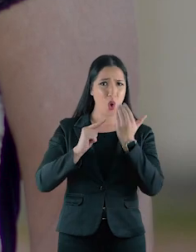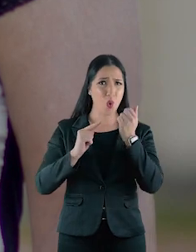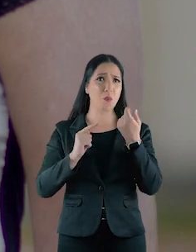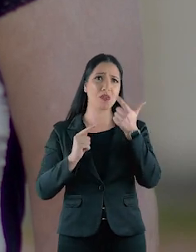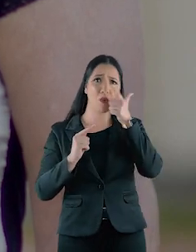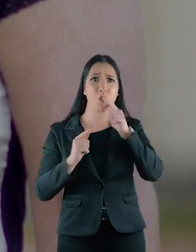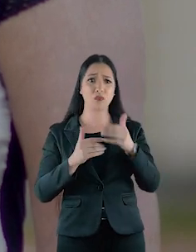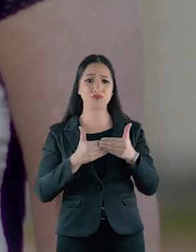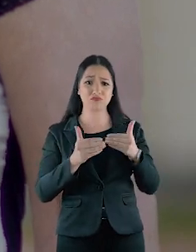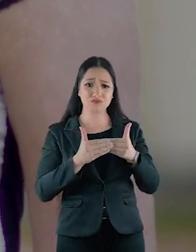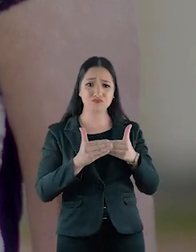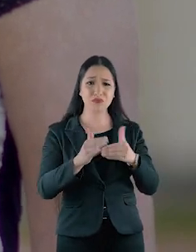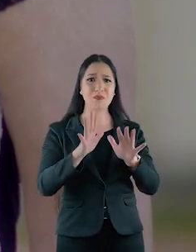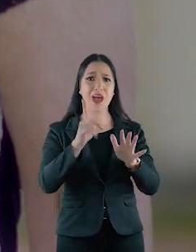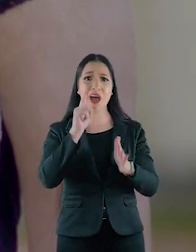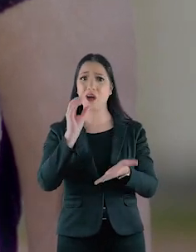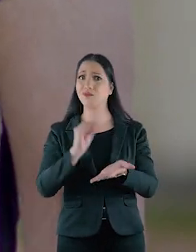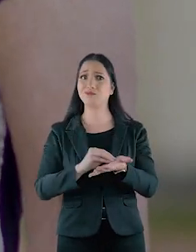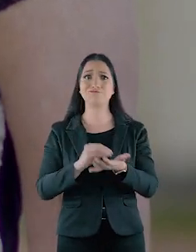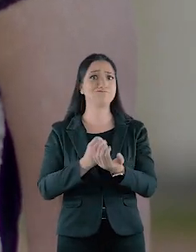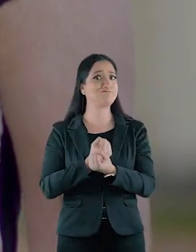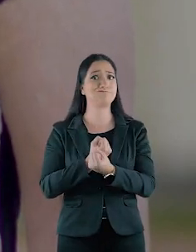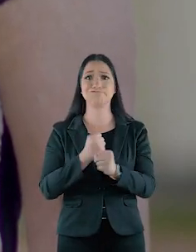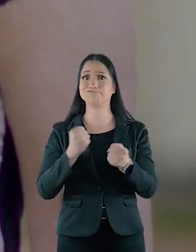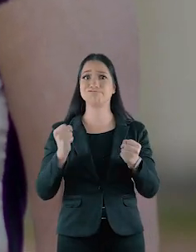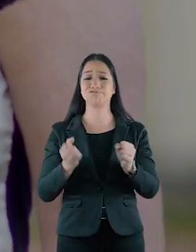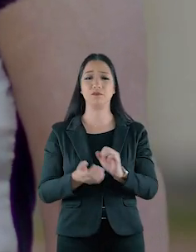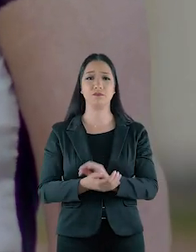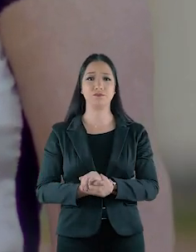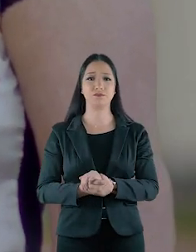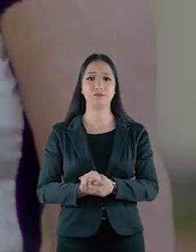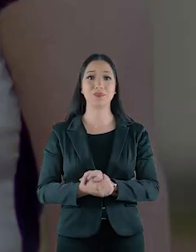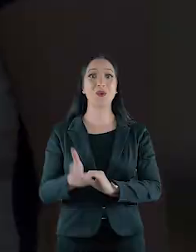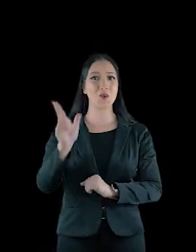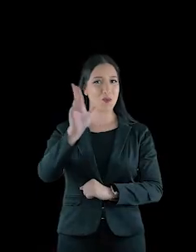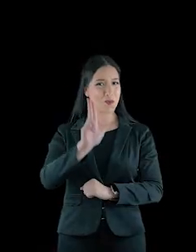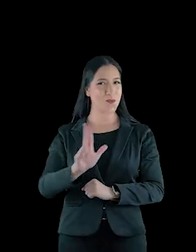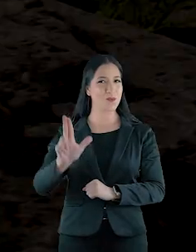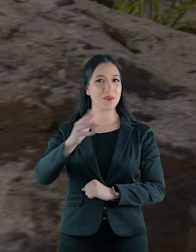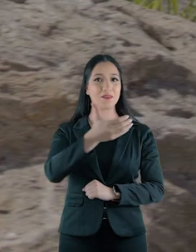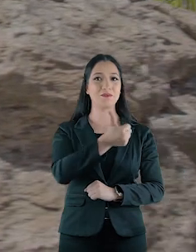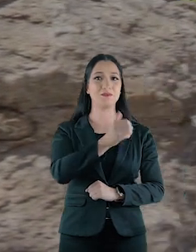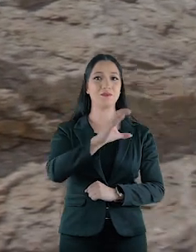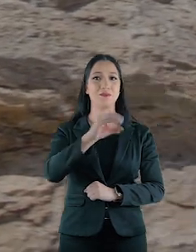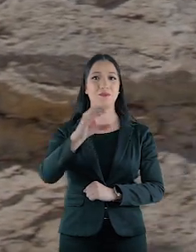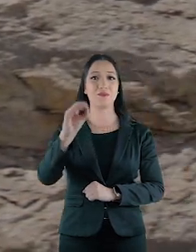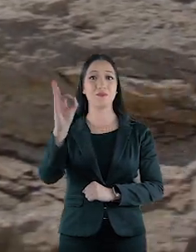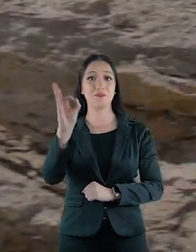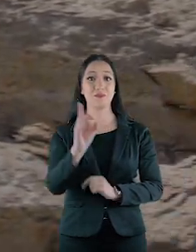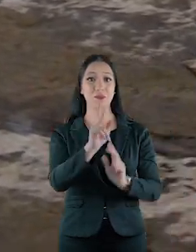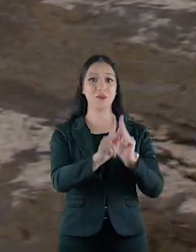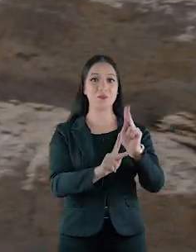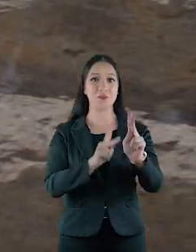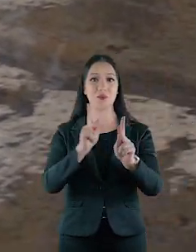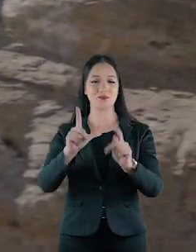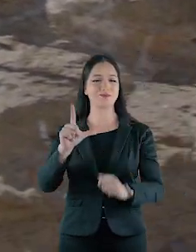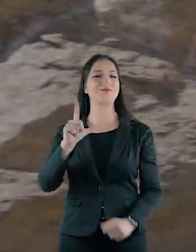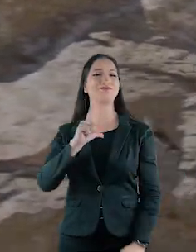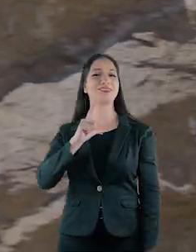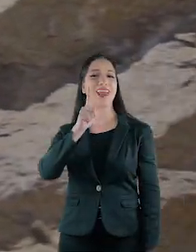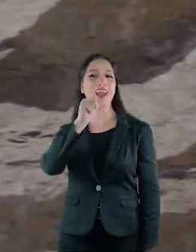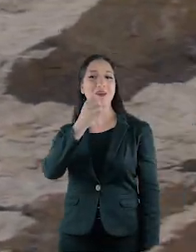Você vive sem alimento, mas sem água a gente não vive por muito tempo. Em Uberlândia, 100% da